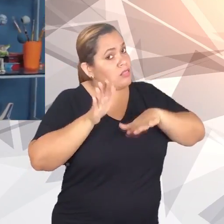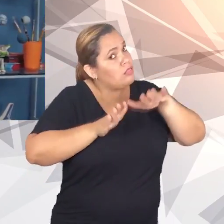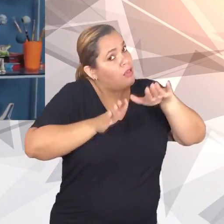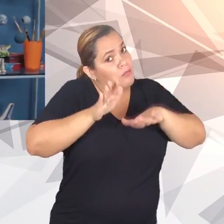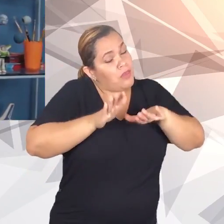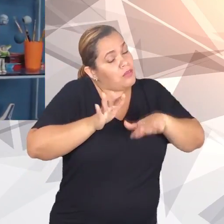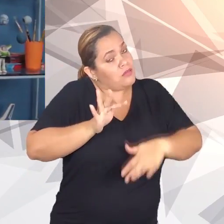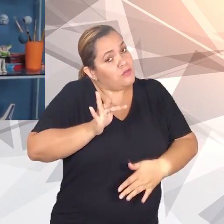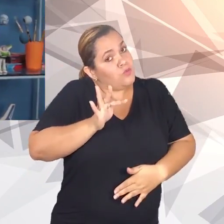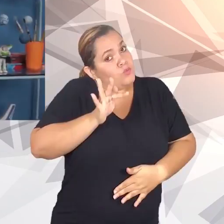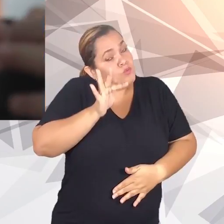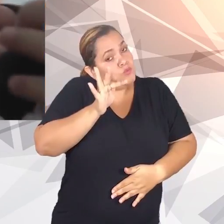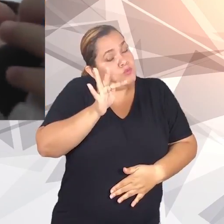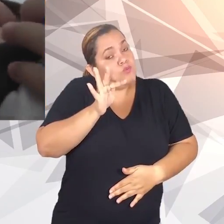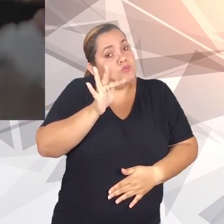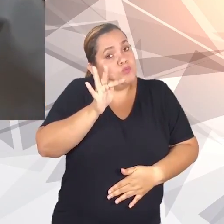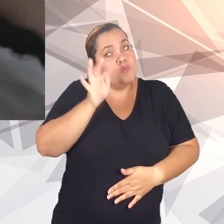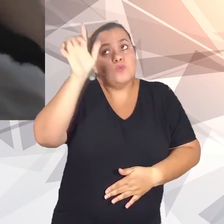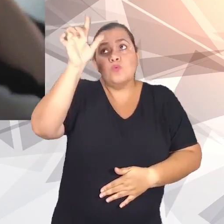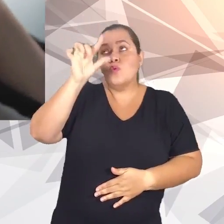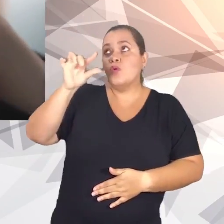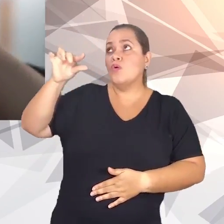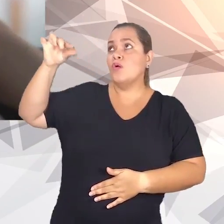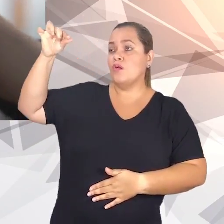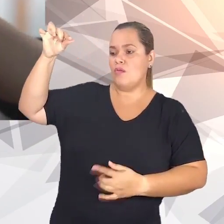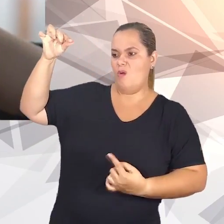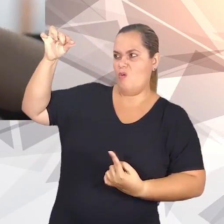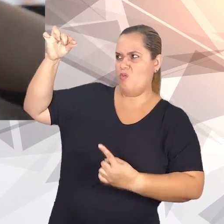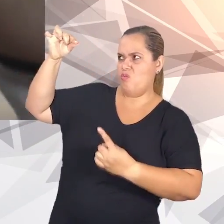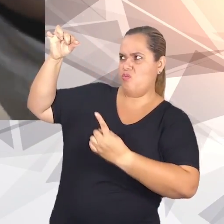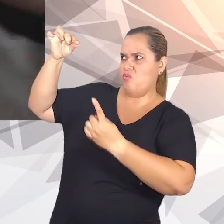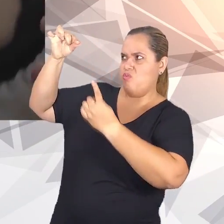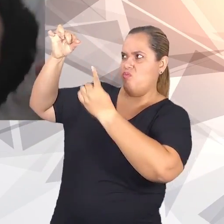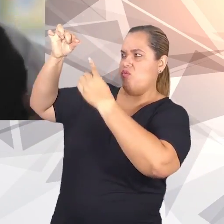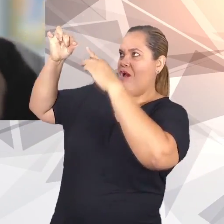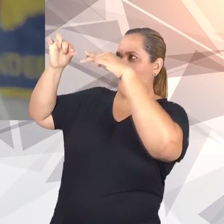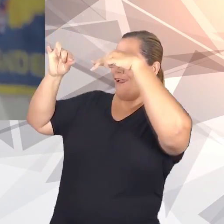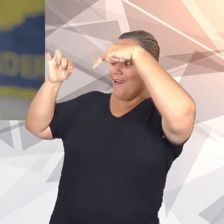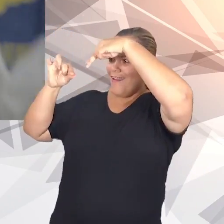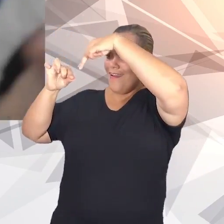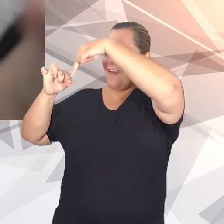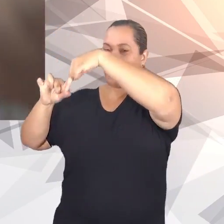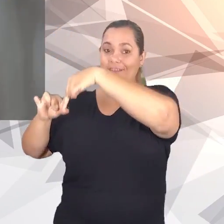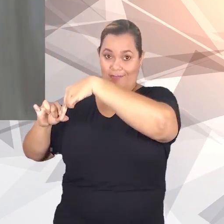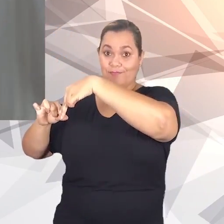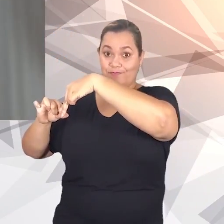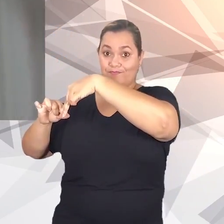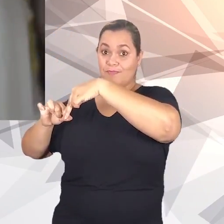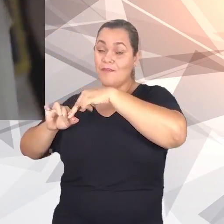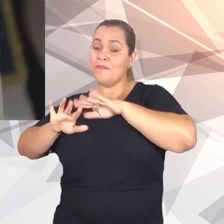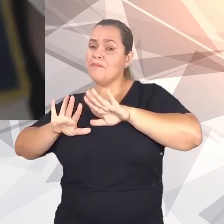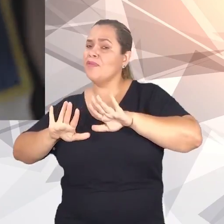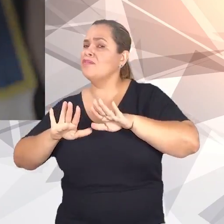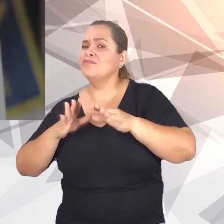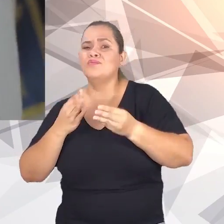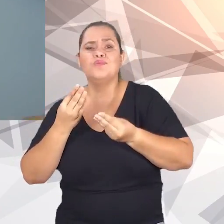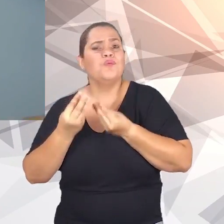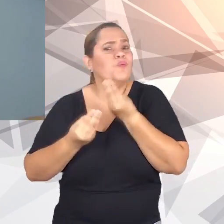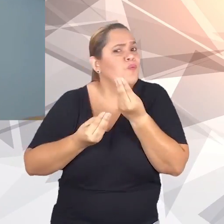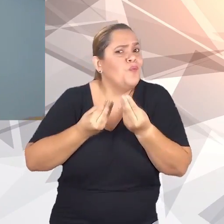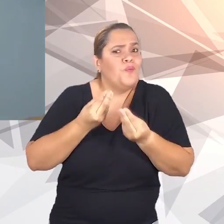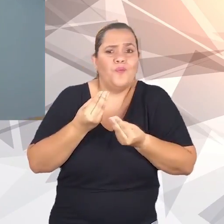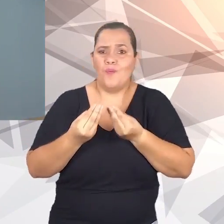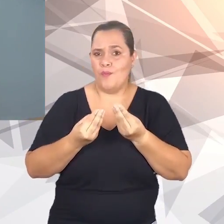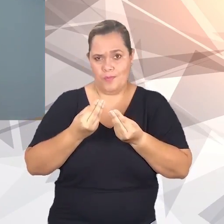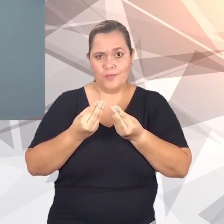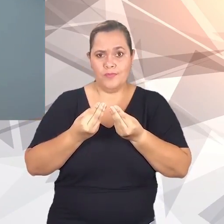quem sabe, chegar à Lua. Mas para conquistar tudo isso, ele